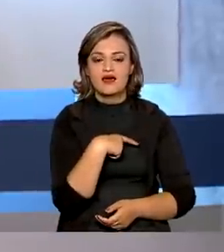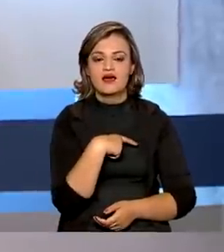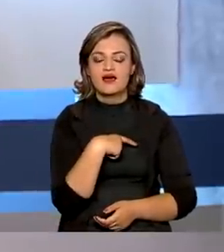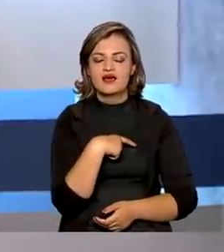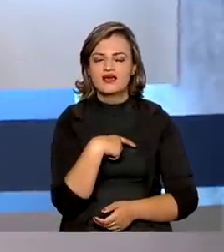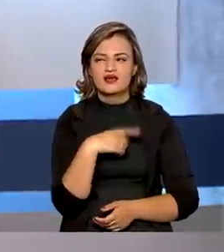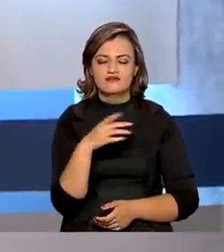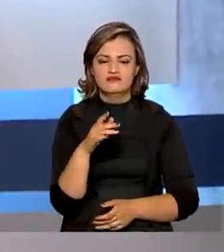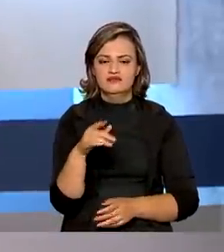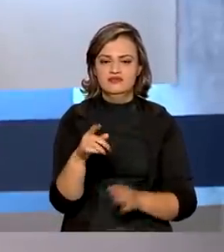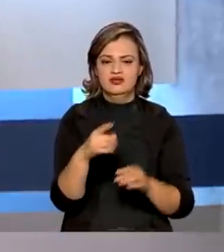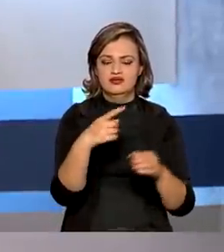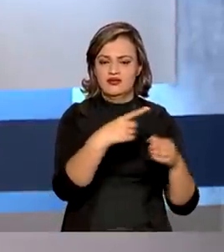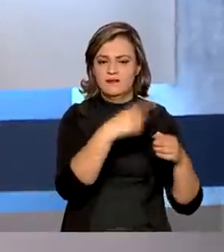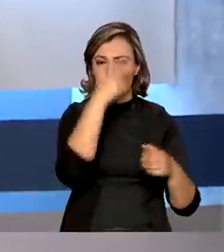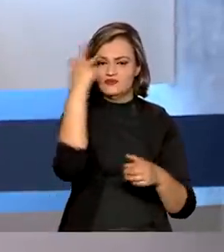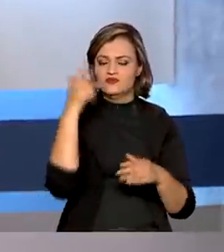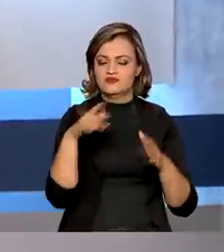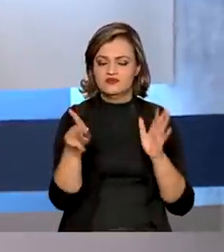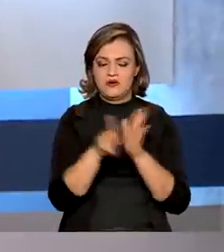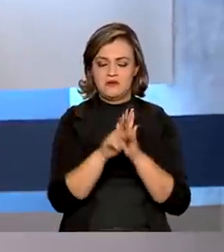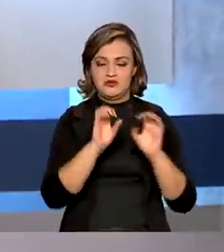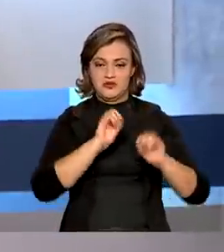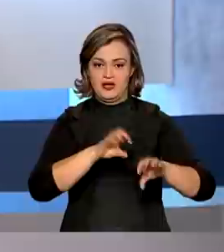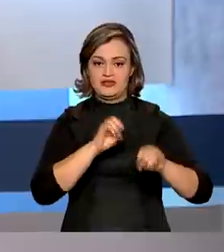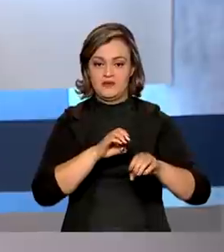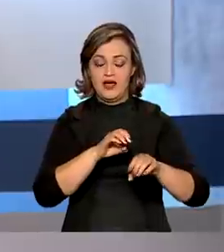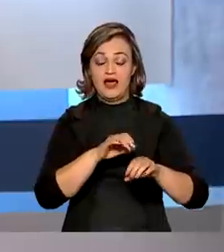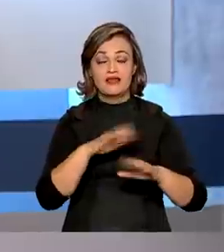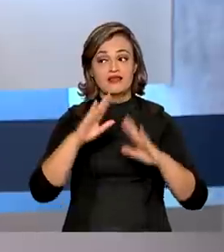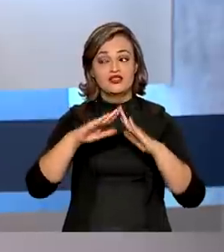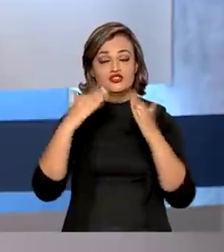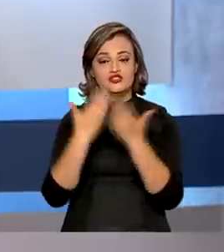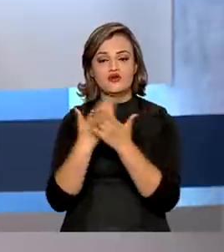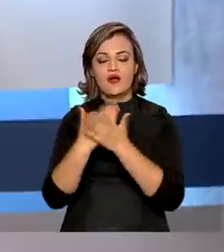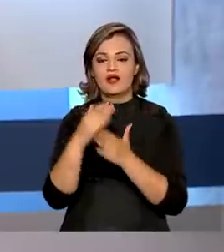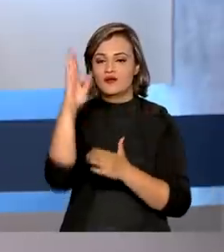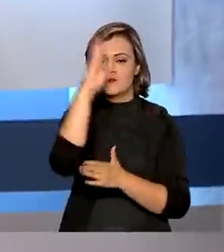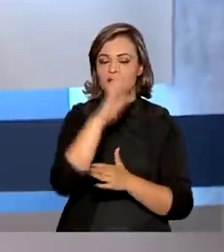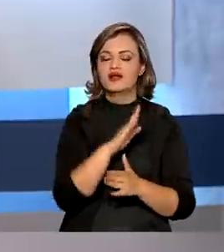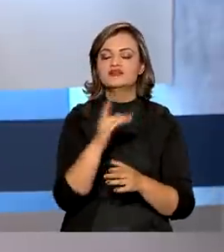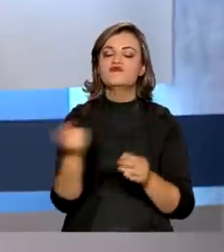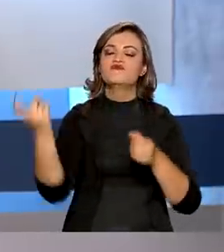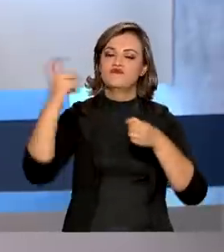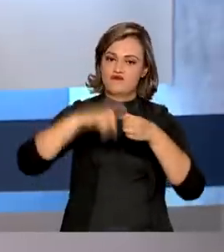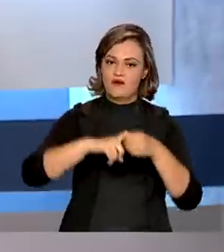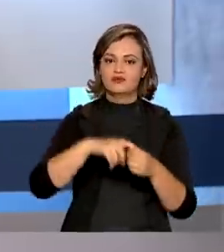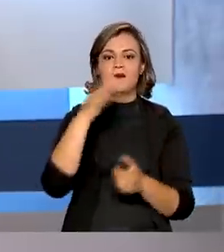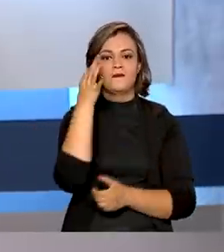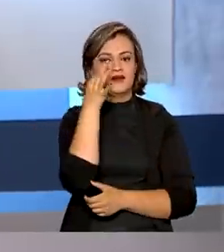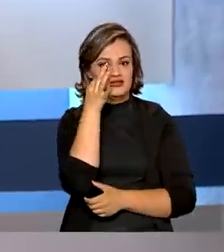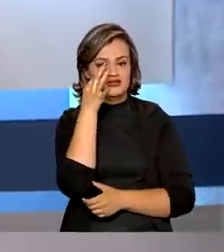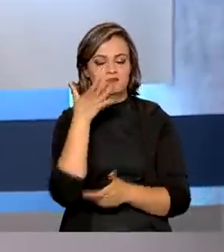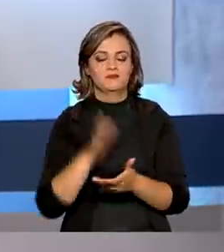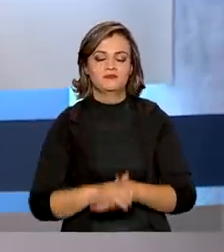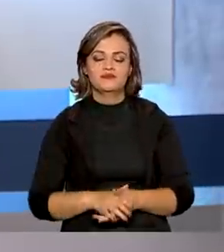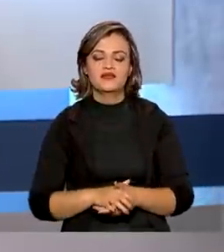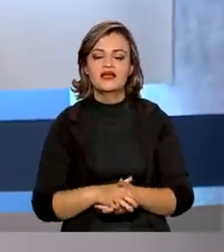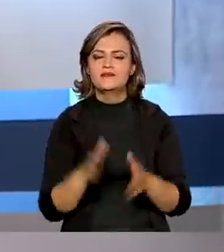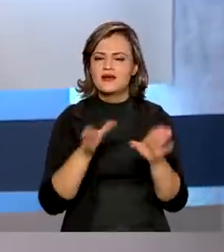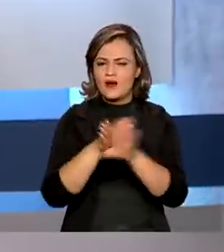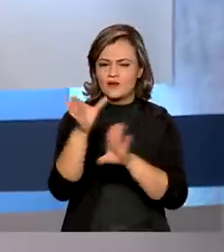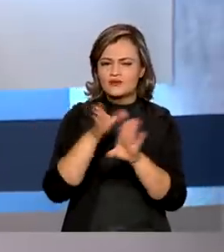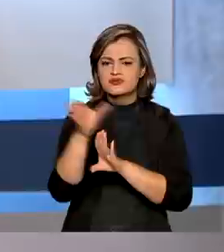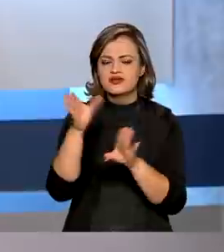que chega também aos profissionais da educação, escolas em várias partes do Brasil retomam as aulas presenciais. E para